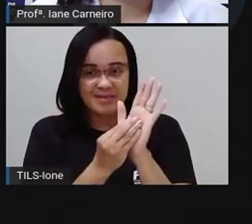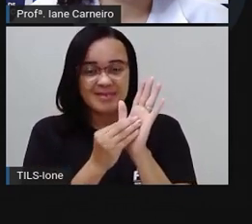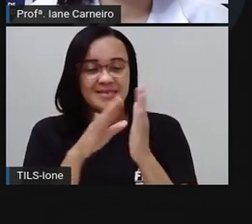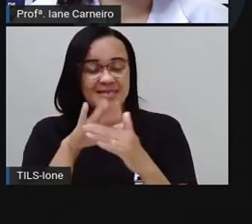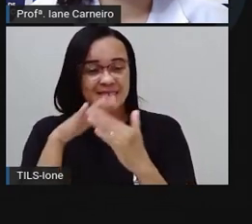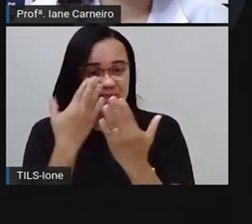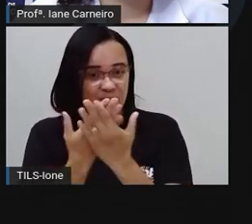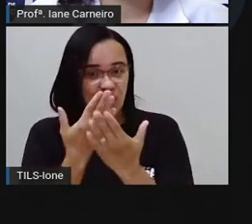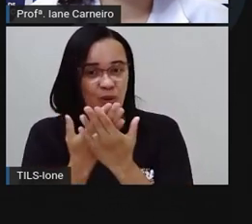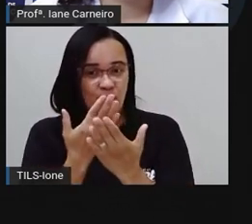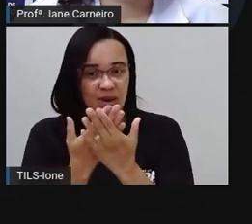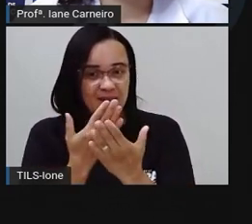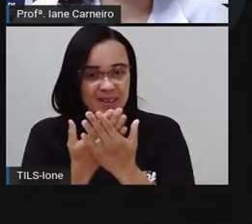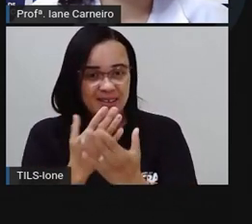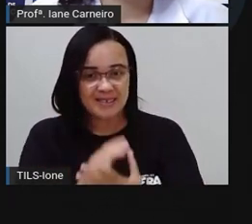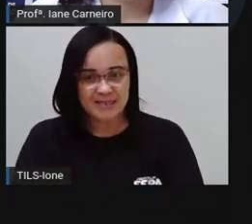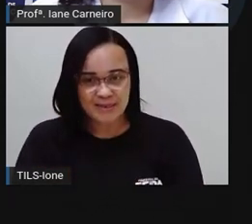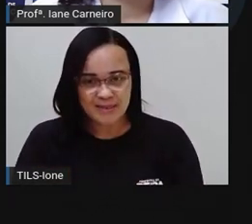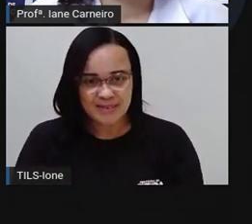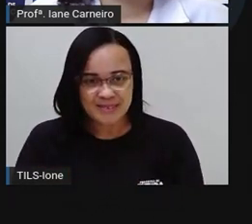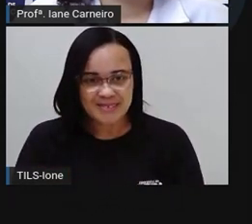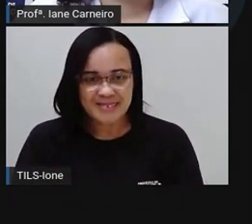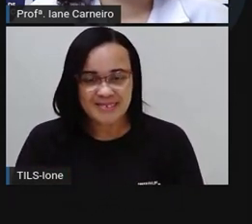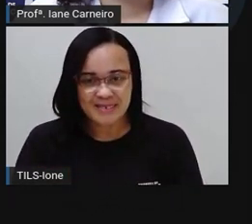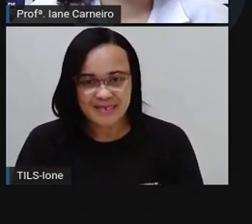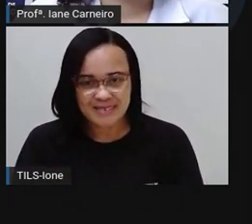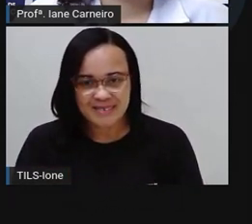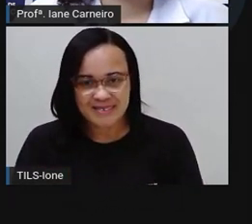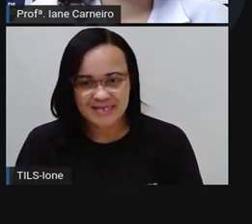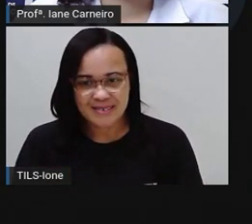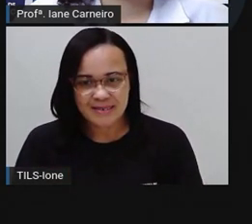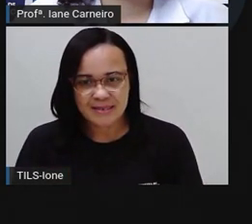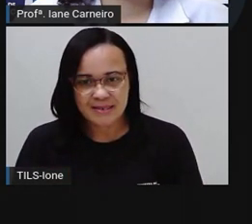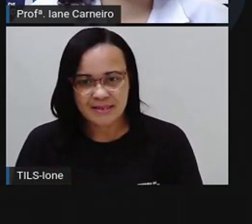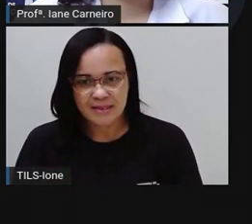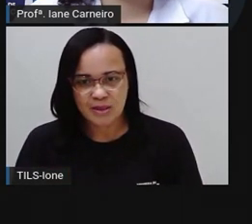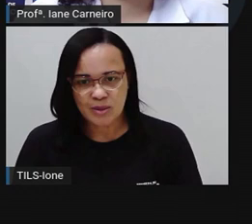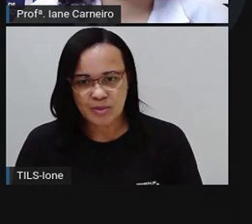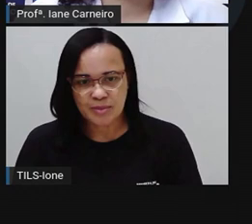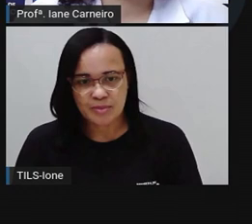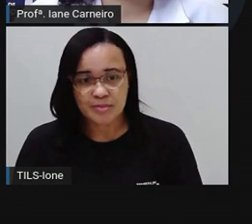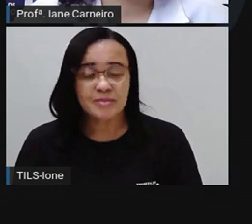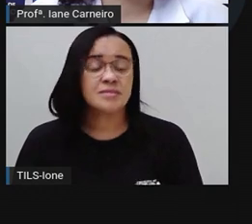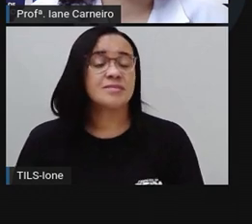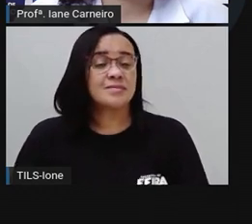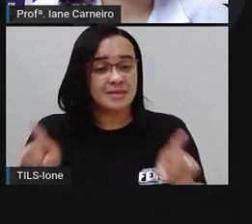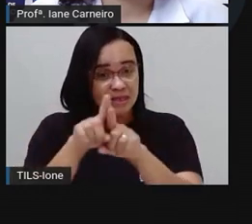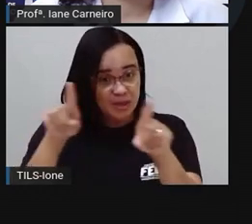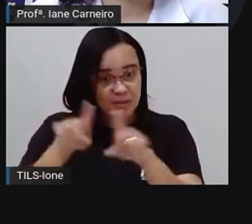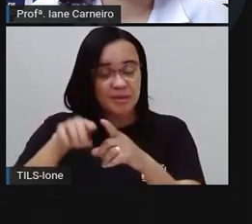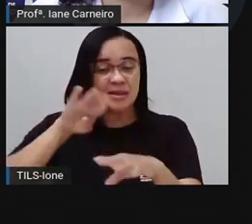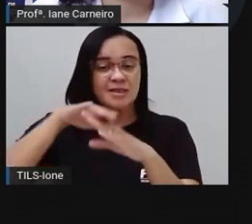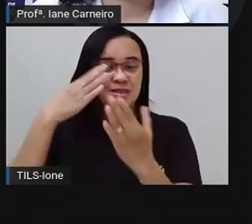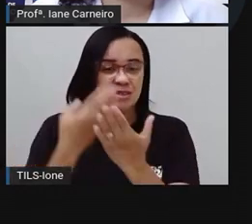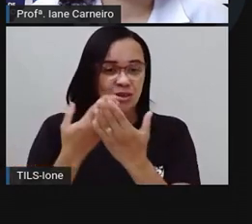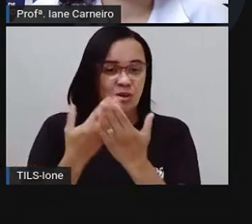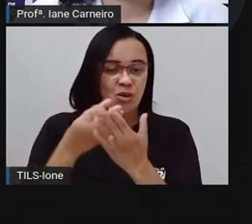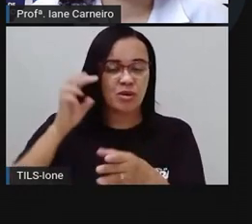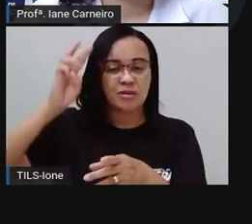escola? Acho que não, porque vocês são pequenininhos, né? Aqui, Colégio Chico Mendes. A Pró vai vir pra cá, ó.